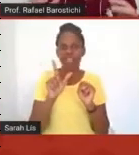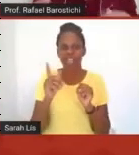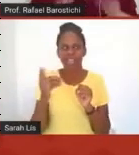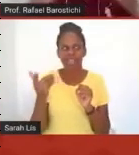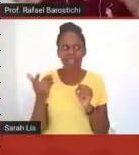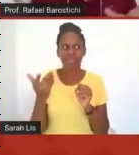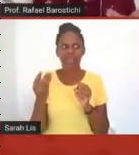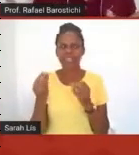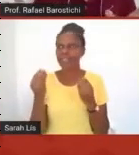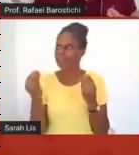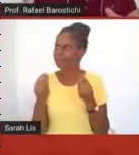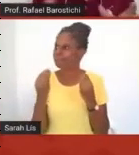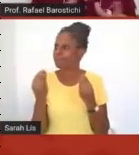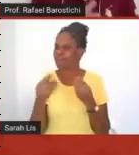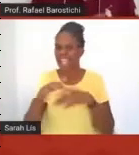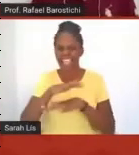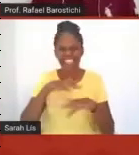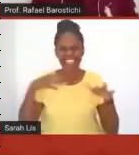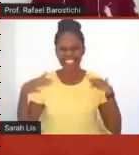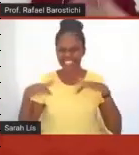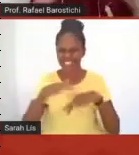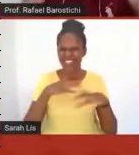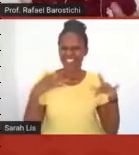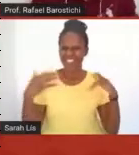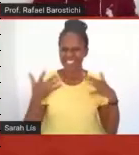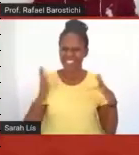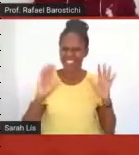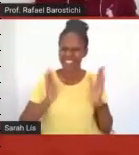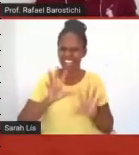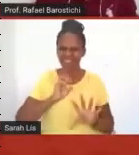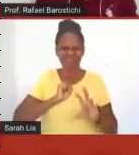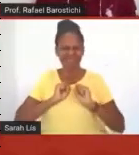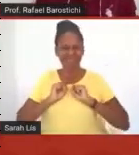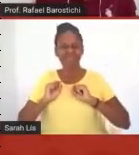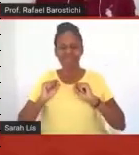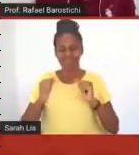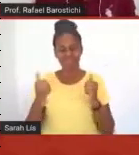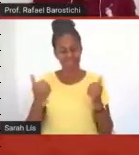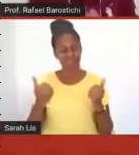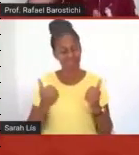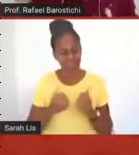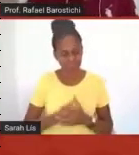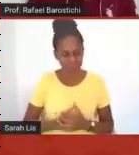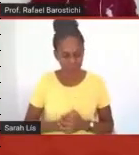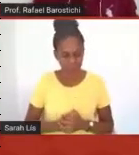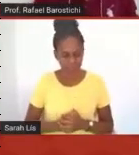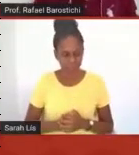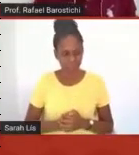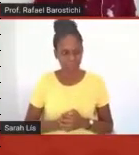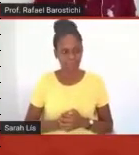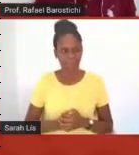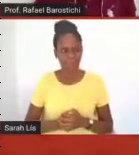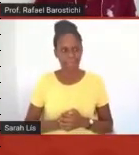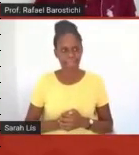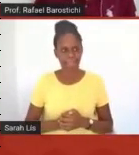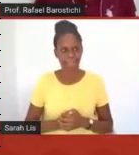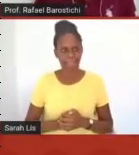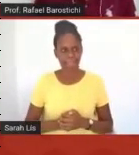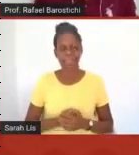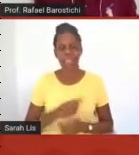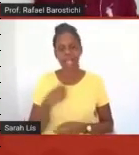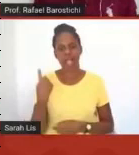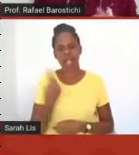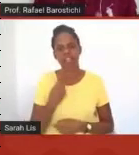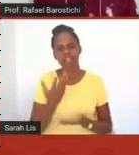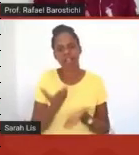mesma energia, por assim dizer, mesma frequência, e então nós, nós começávamos a